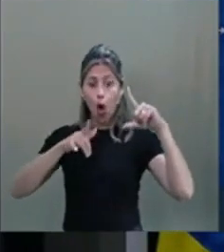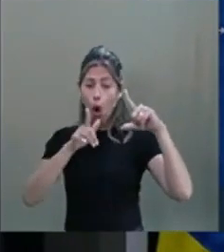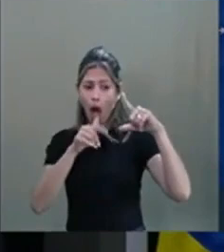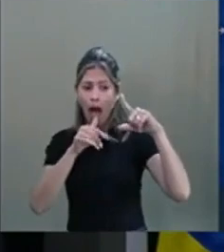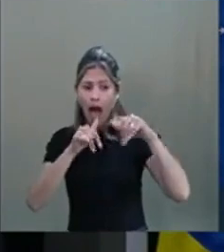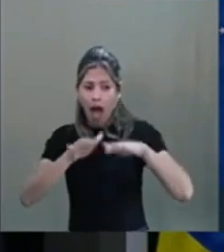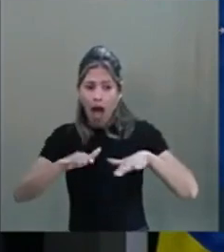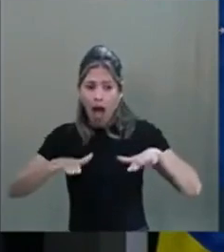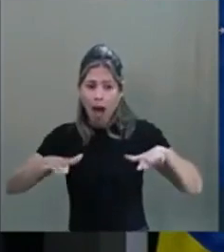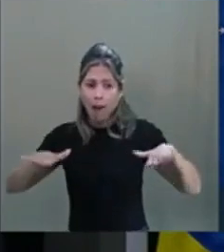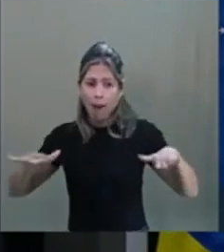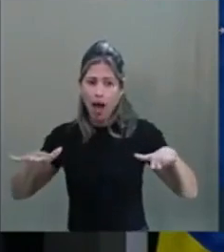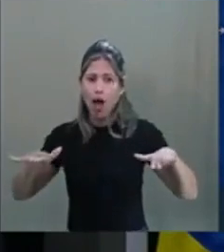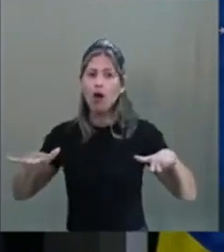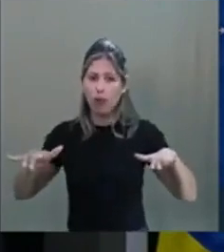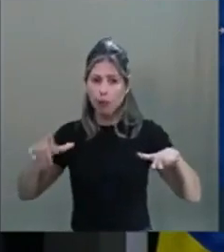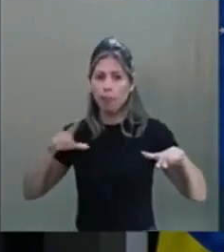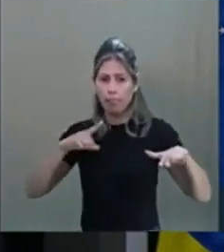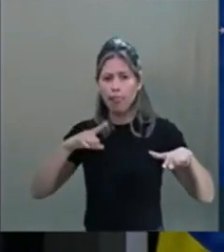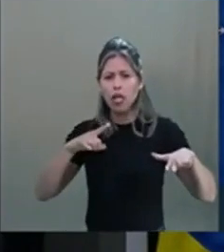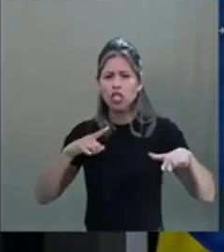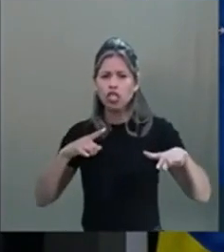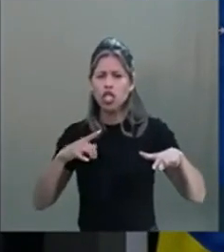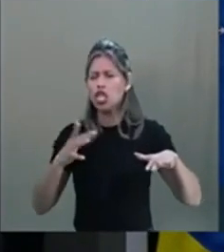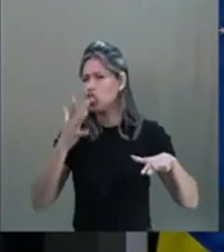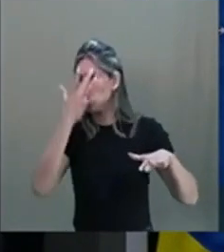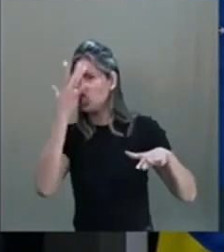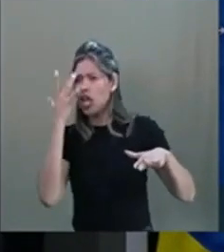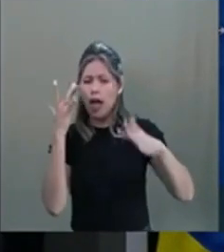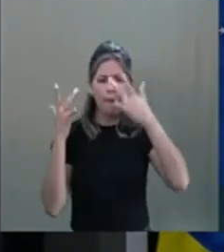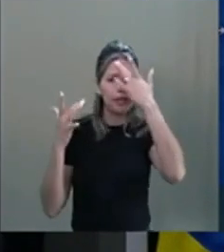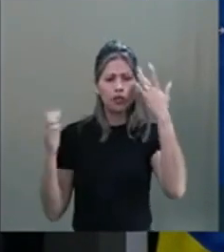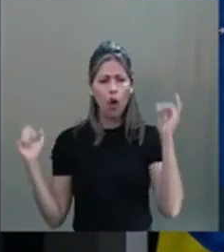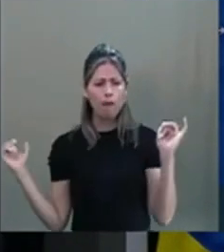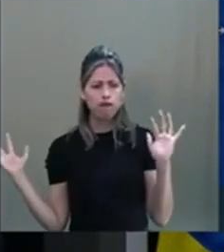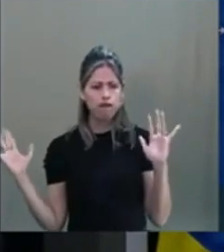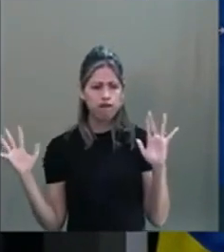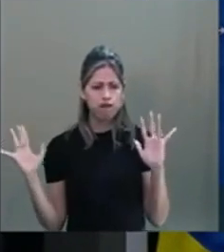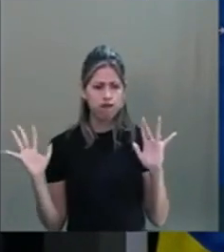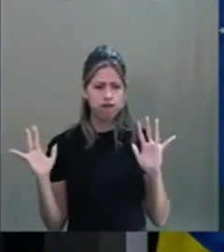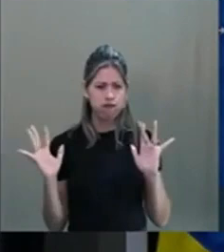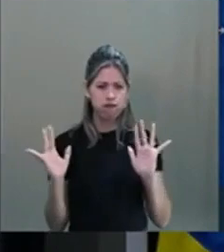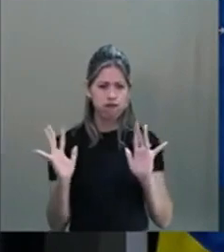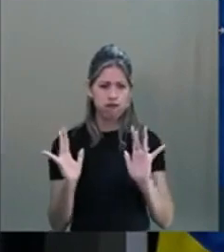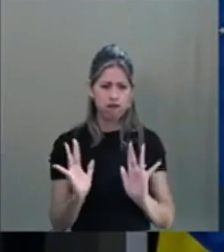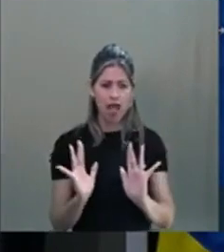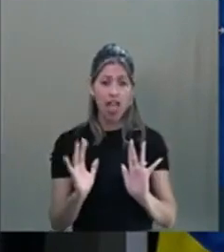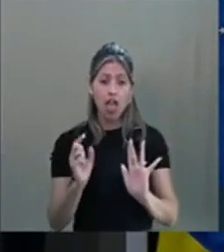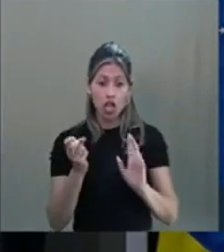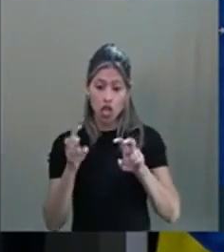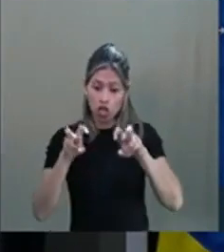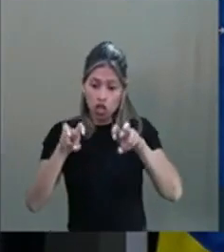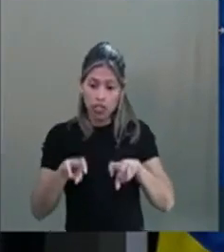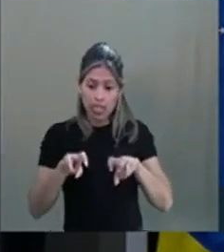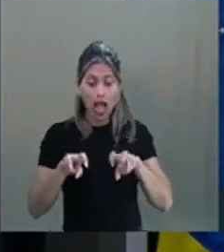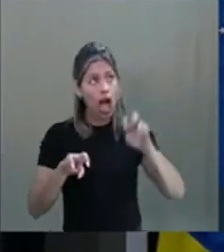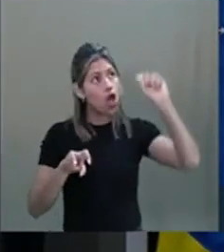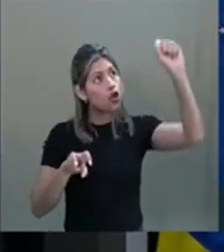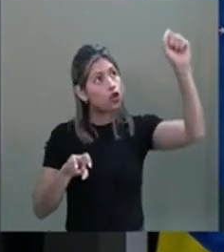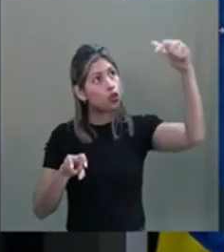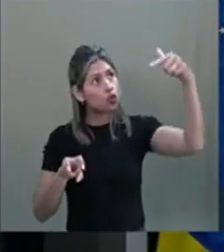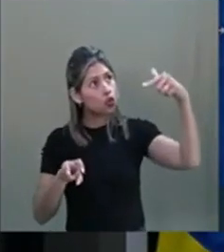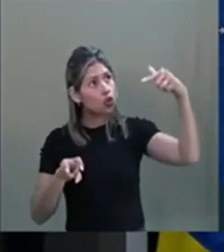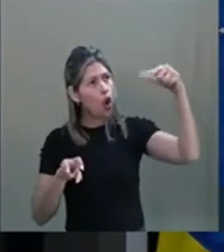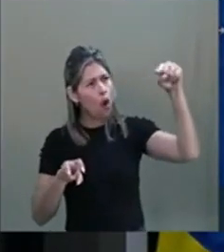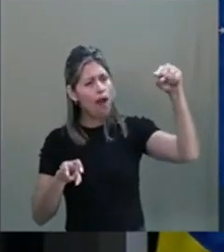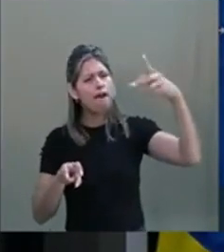mundo da Hellinger Schule e mais pessoas e nós nos sentamos e o sol ia falar. E eu falei,